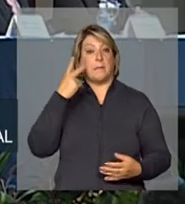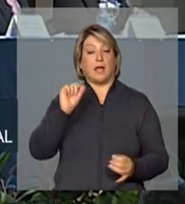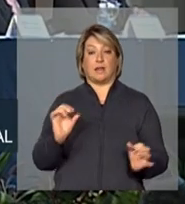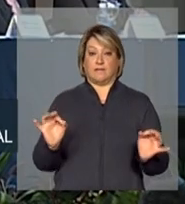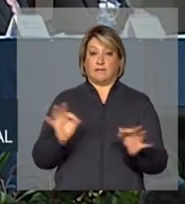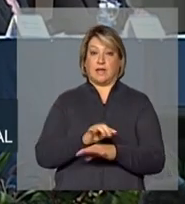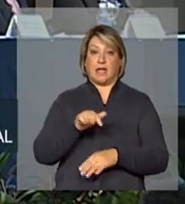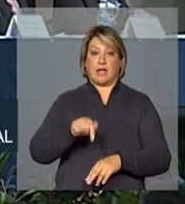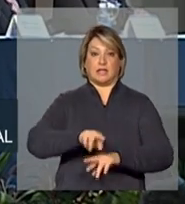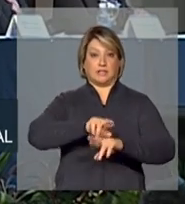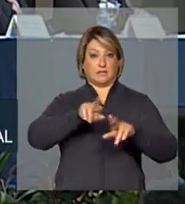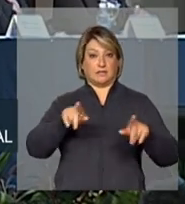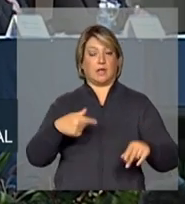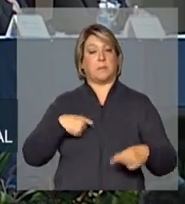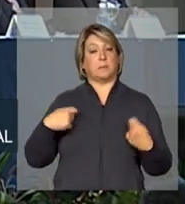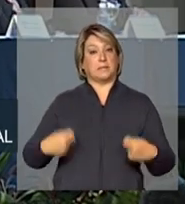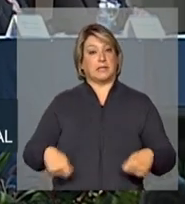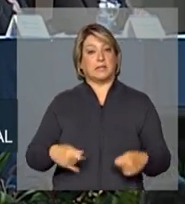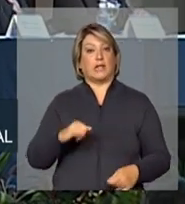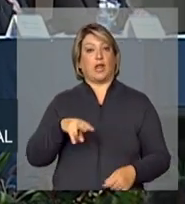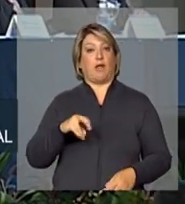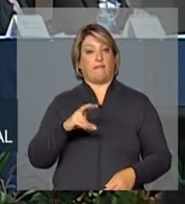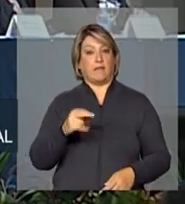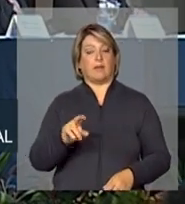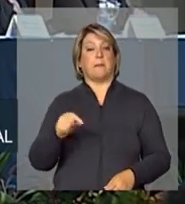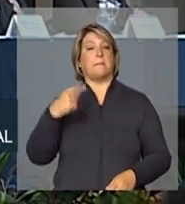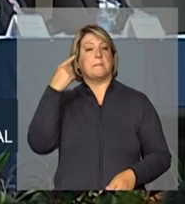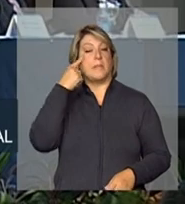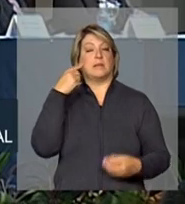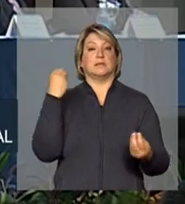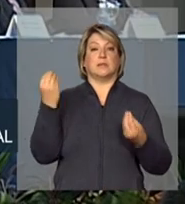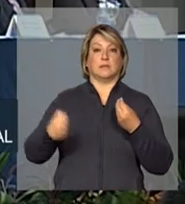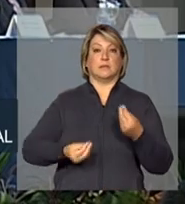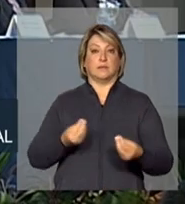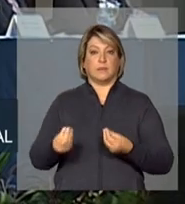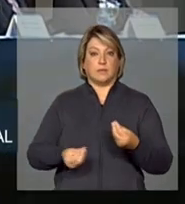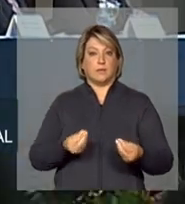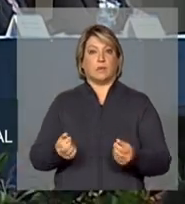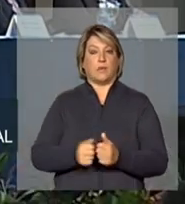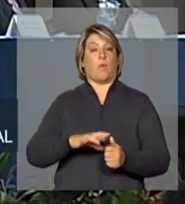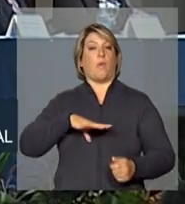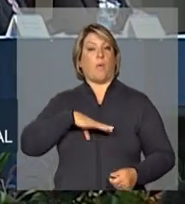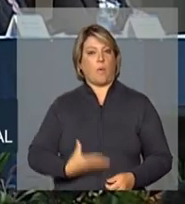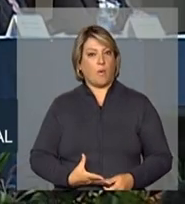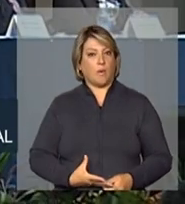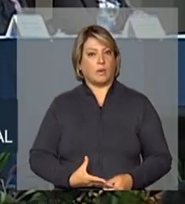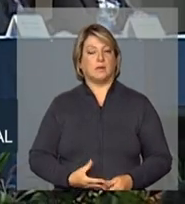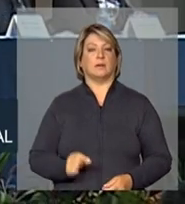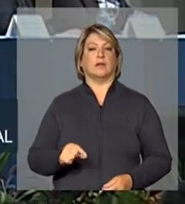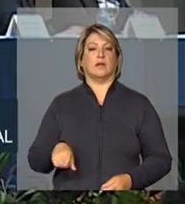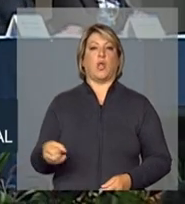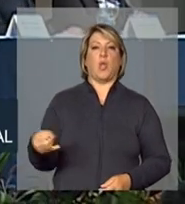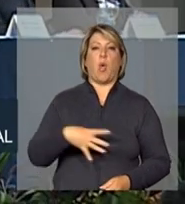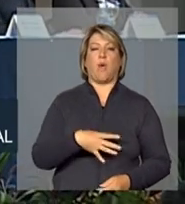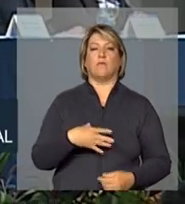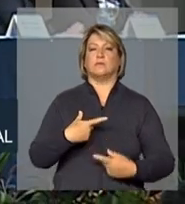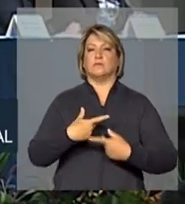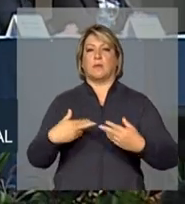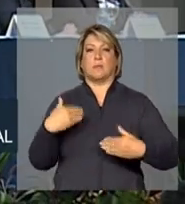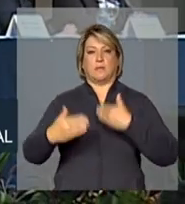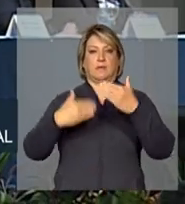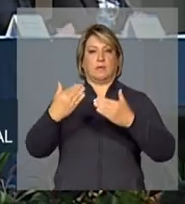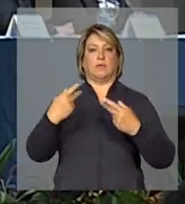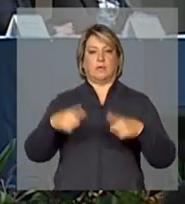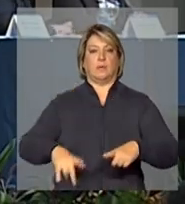fechar as diferenças é preciso inovar e pensar com ousadia novas dimensões para o